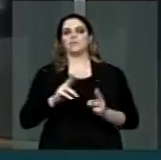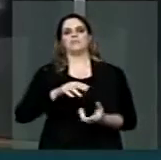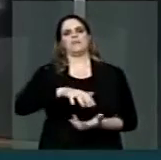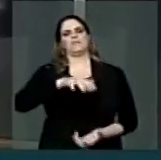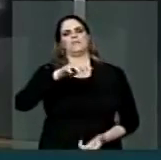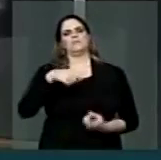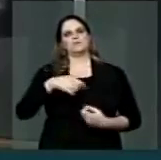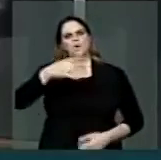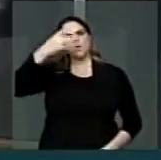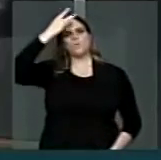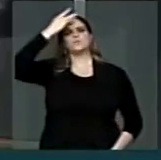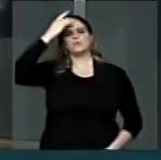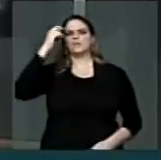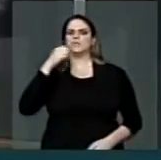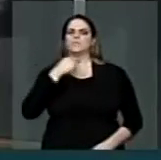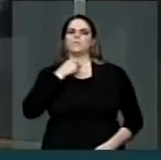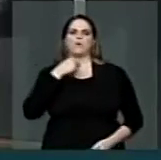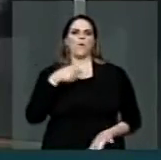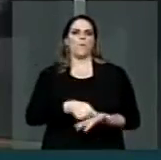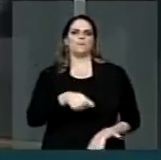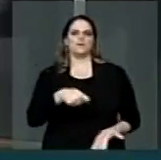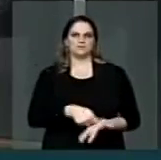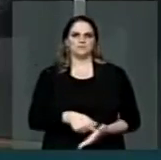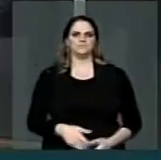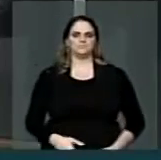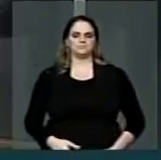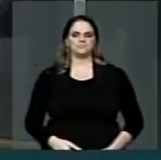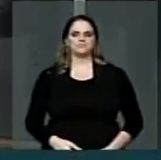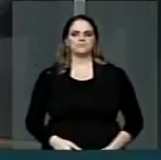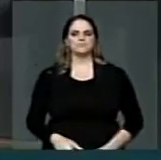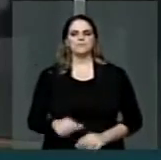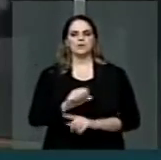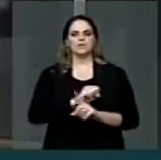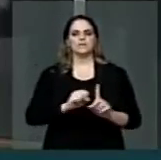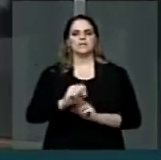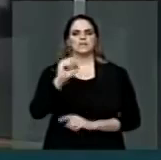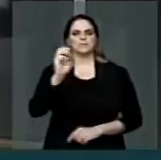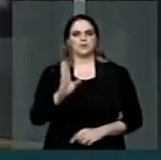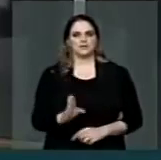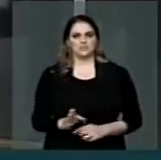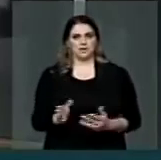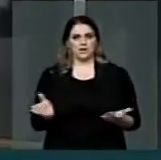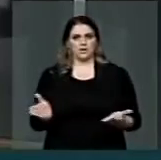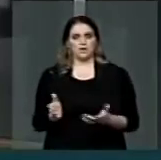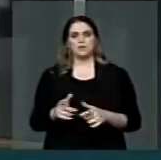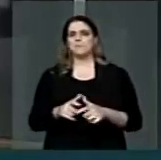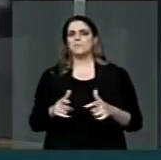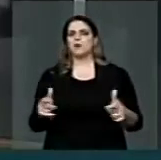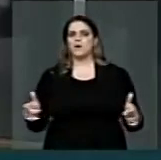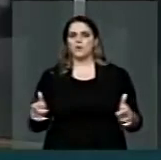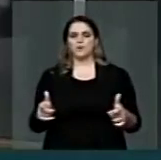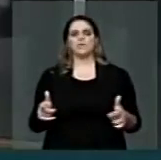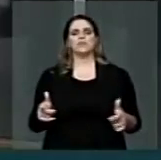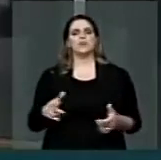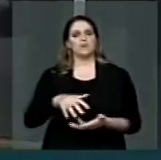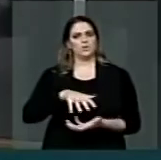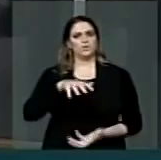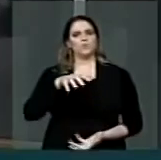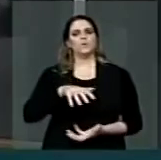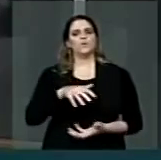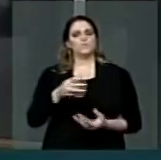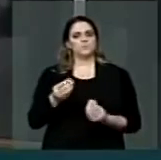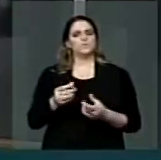consciente, não obrigatória. A sociedade brasileira está grisalha, e é importante que os direitos dos idosos sejam